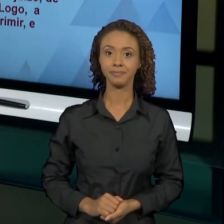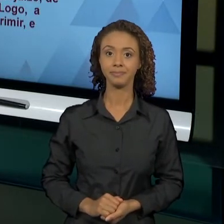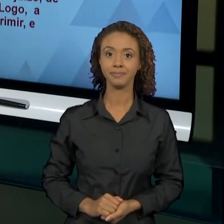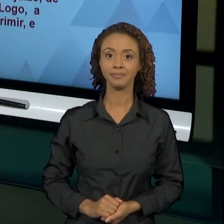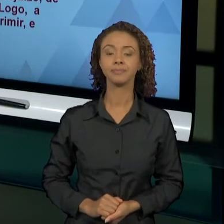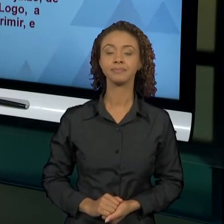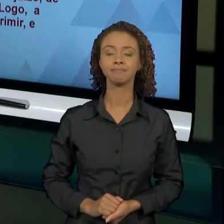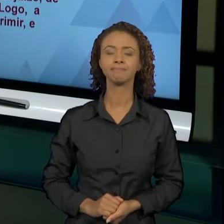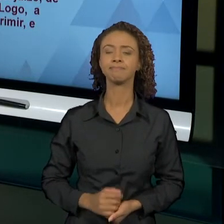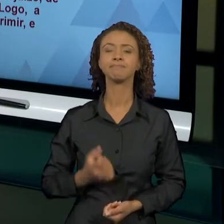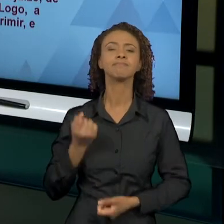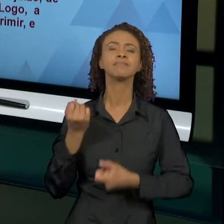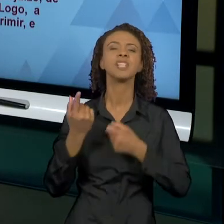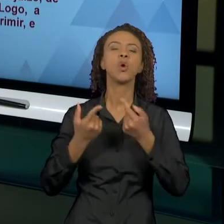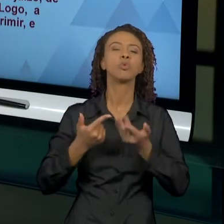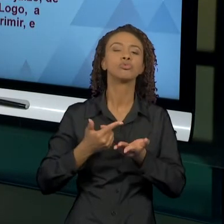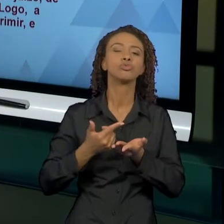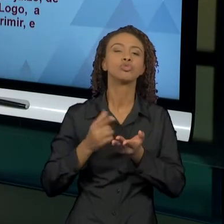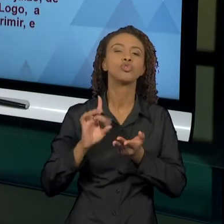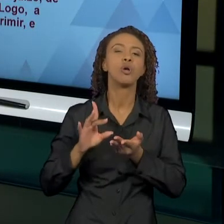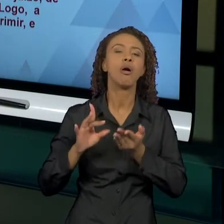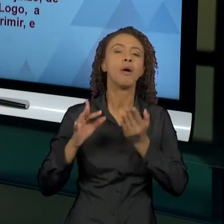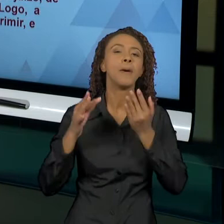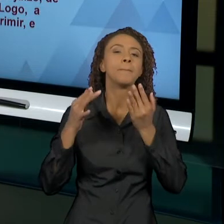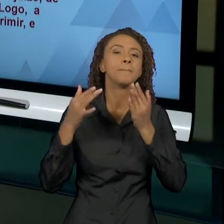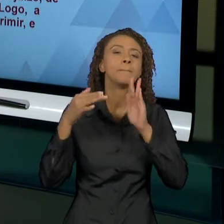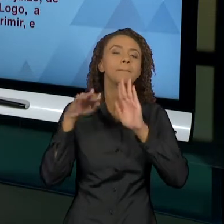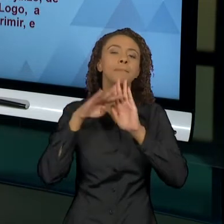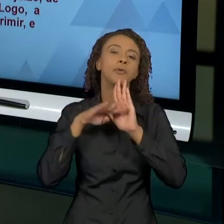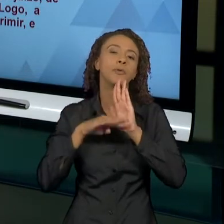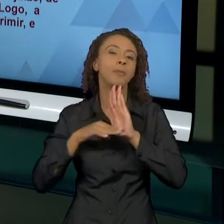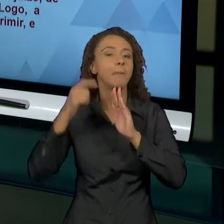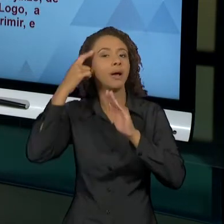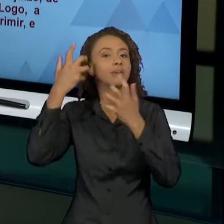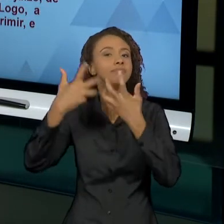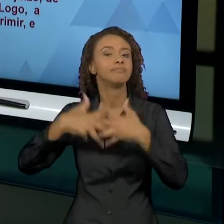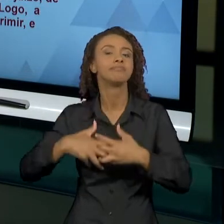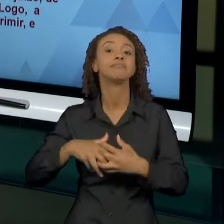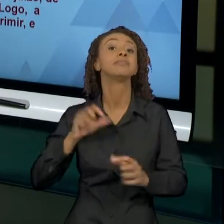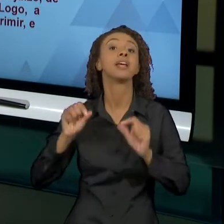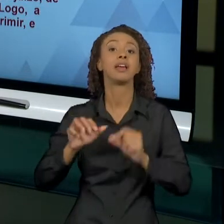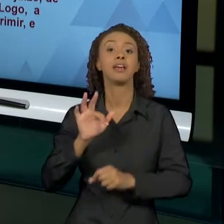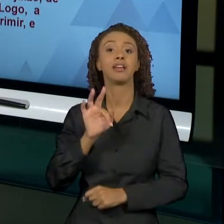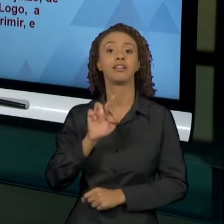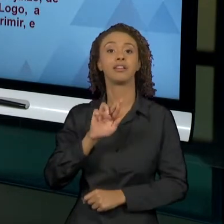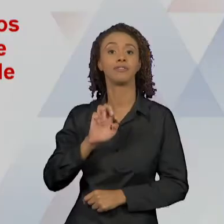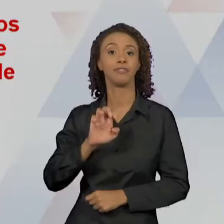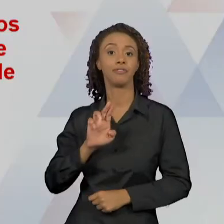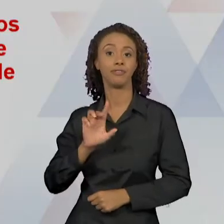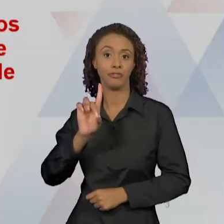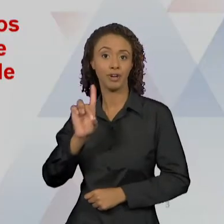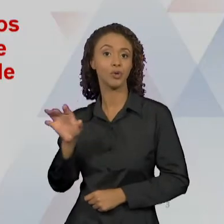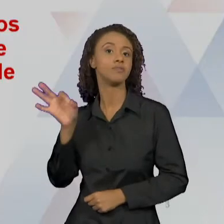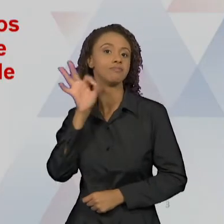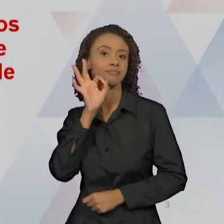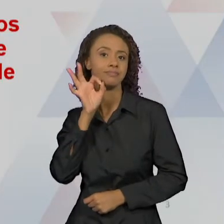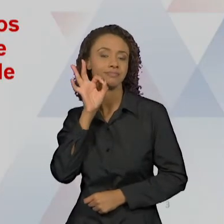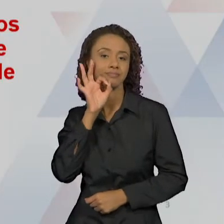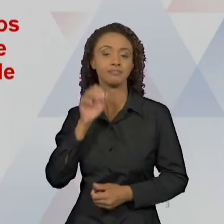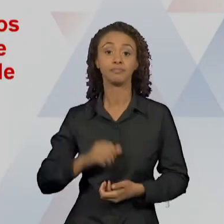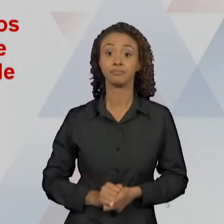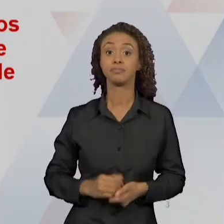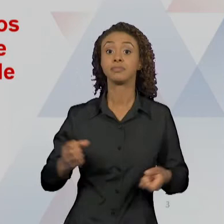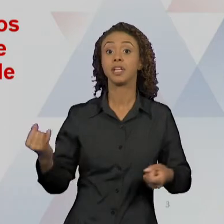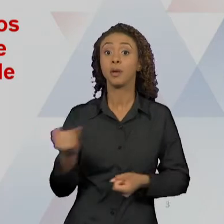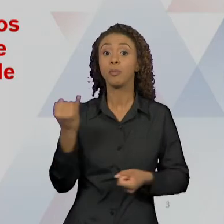Algumas reflexões iniciais. E aí eu trago uma citação do próprio Freud. Vamos deixar claro para nós